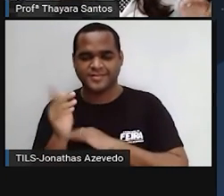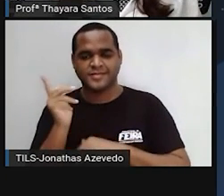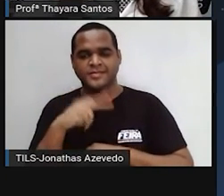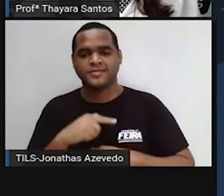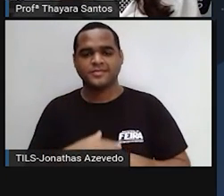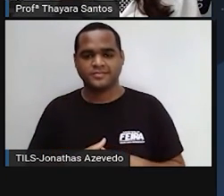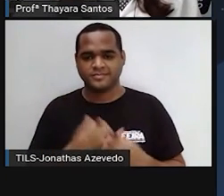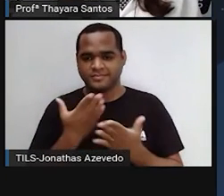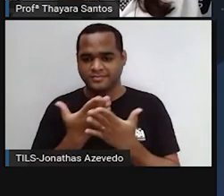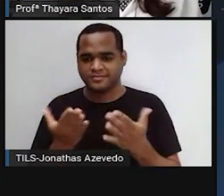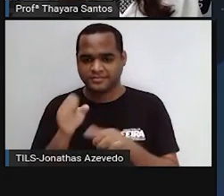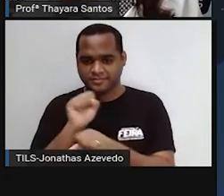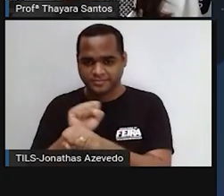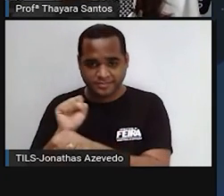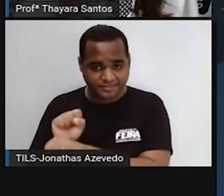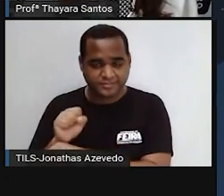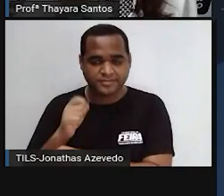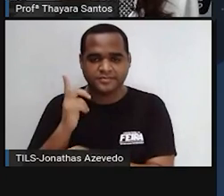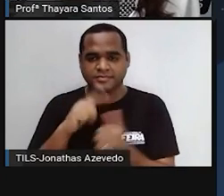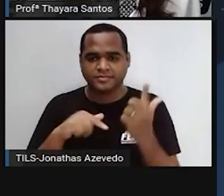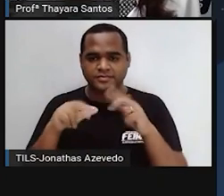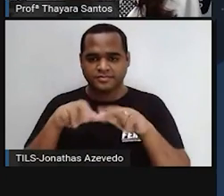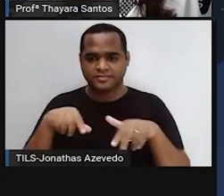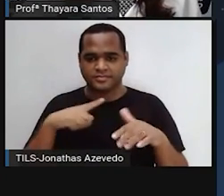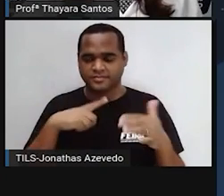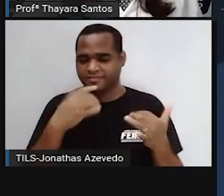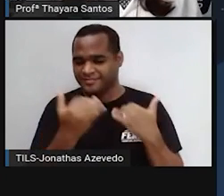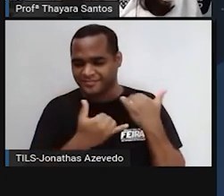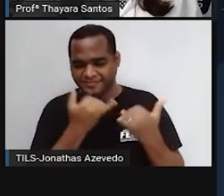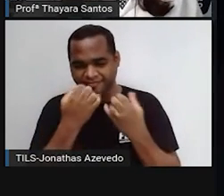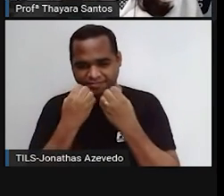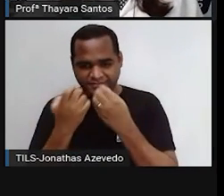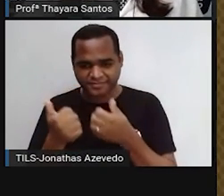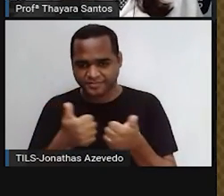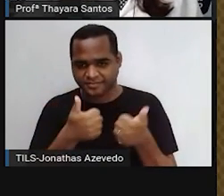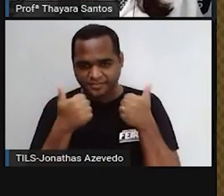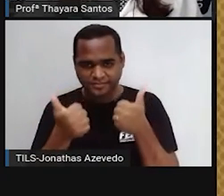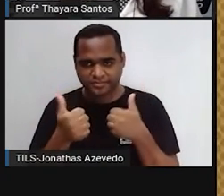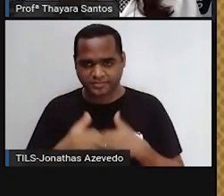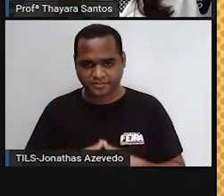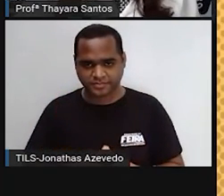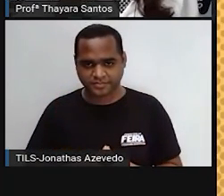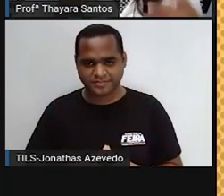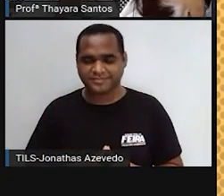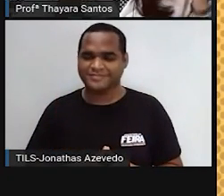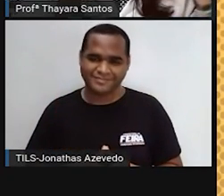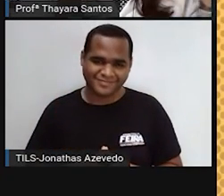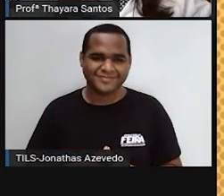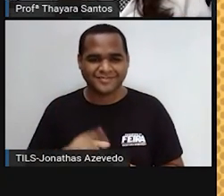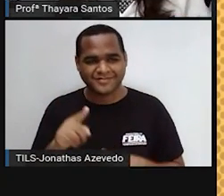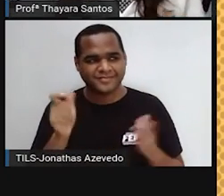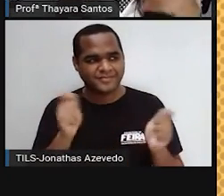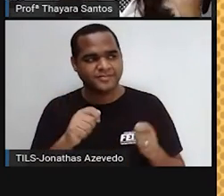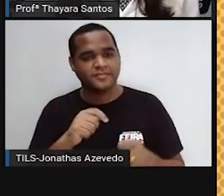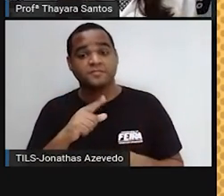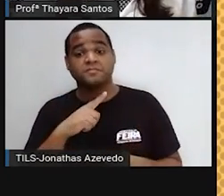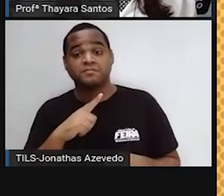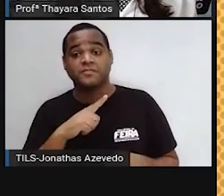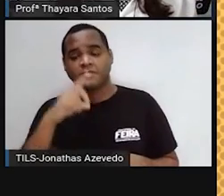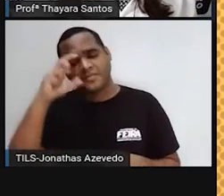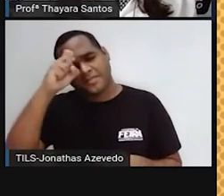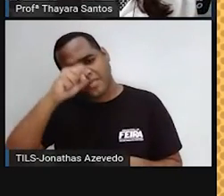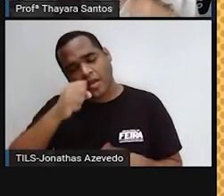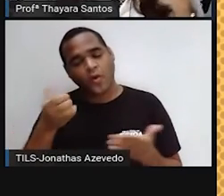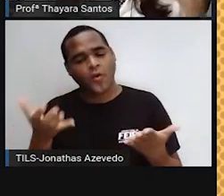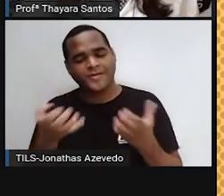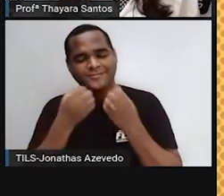E eu espero que vocês consigam se divertir bastante com ele. Então, espero que vocês tenham aprendido muito com a aula